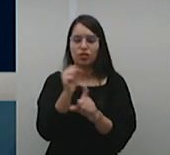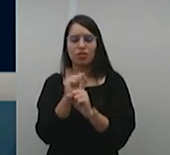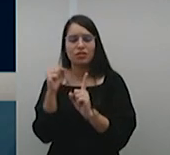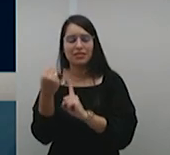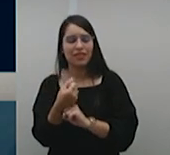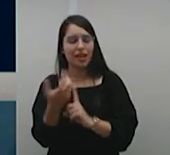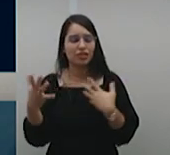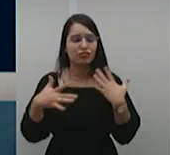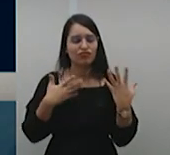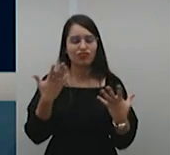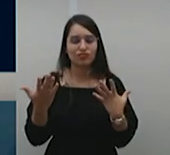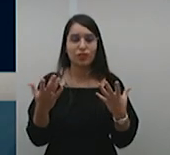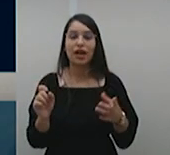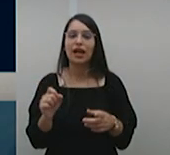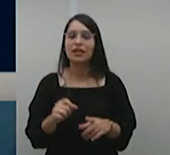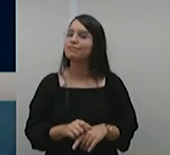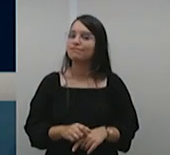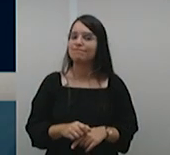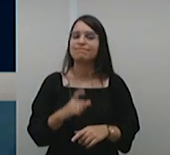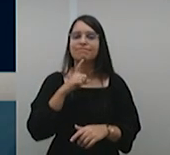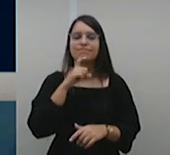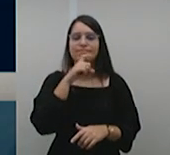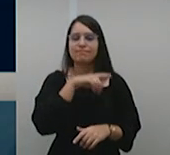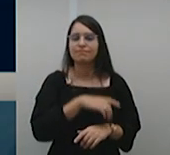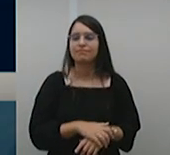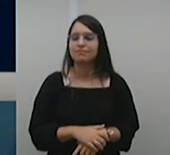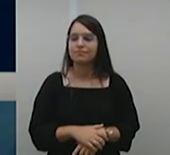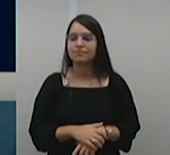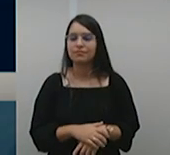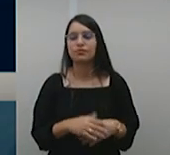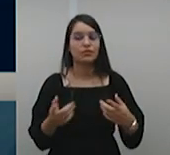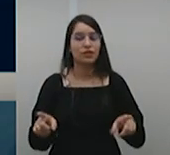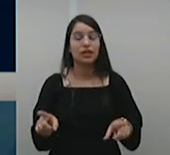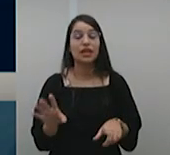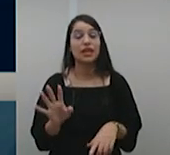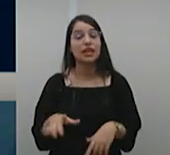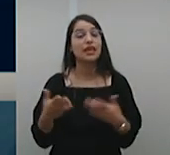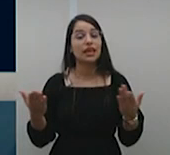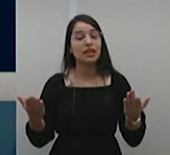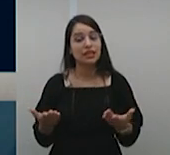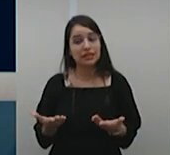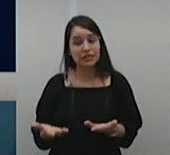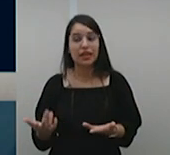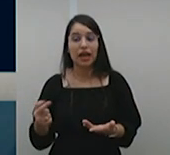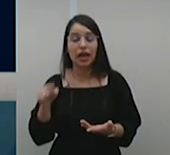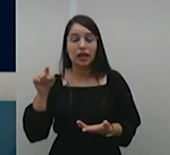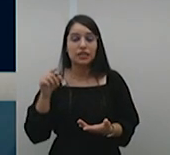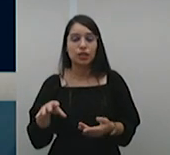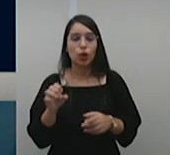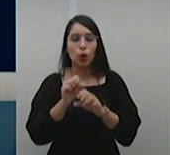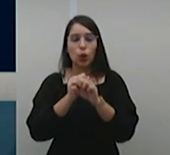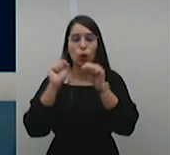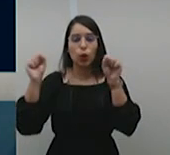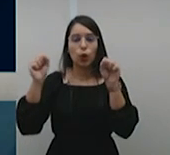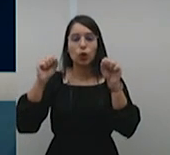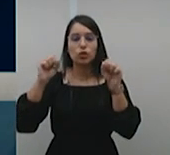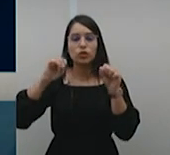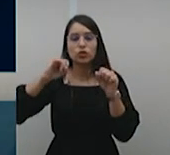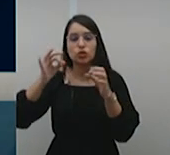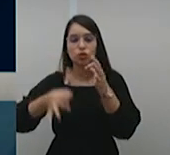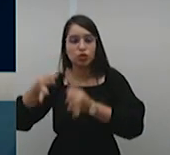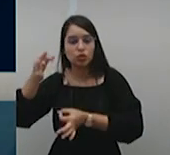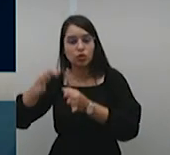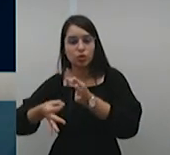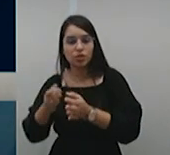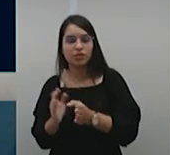destaco o papel desta Corte Superior de Justiça, a quem cabe dizer o significado do ordenamento